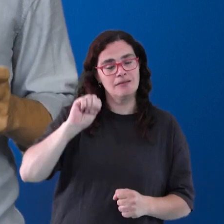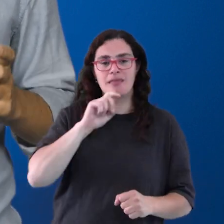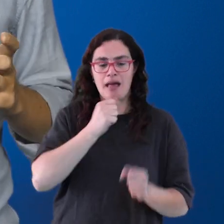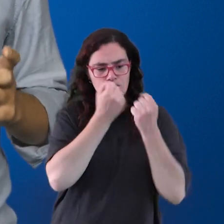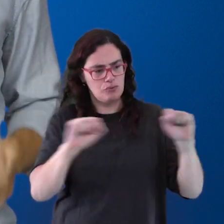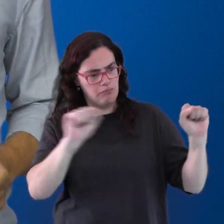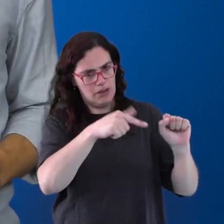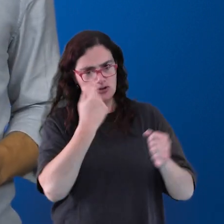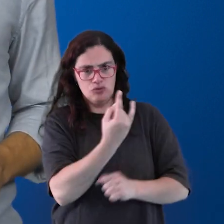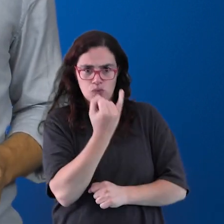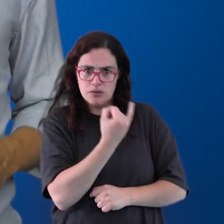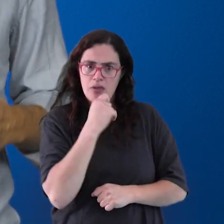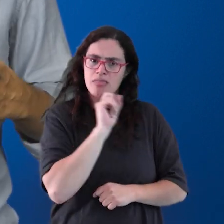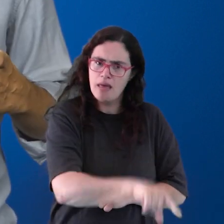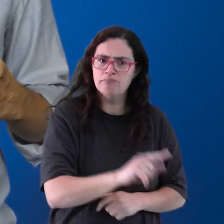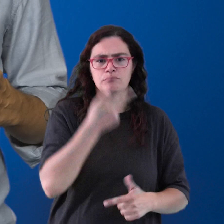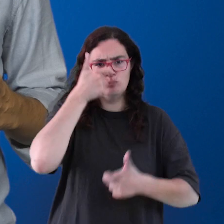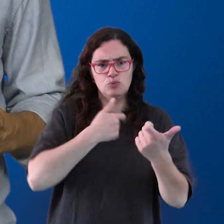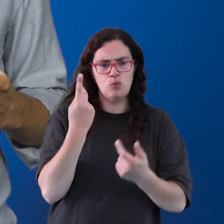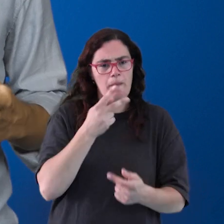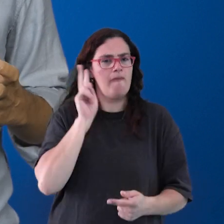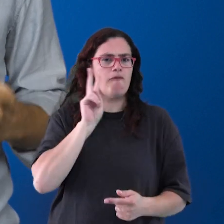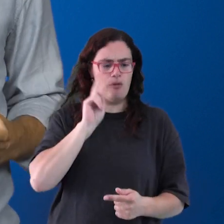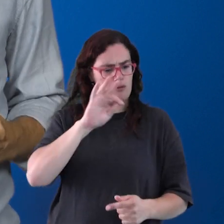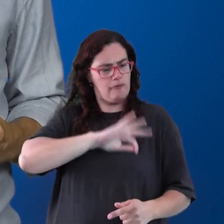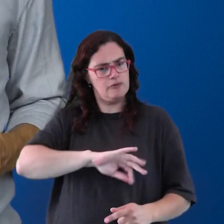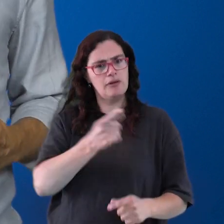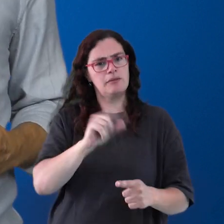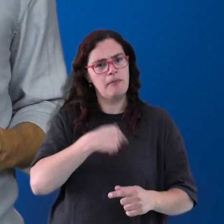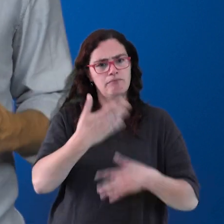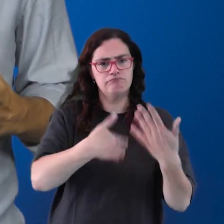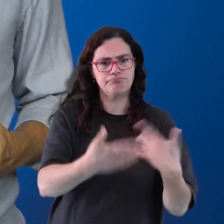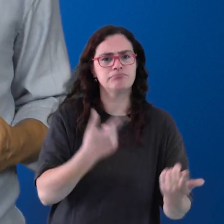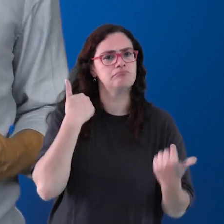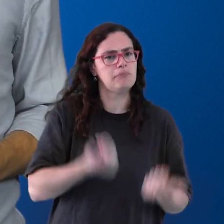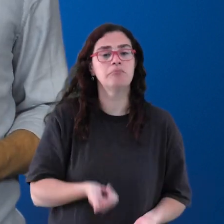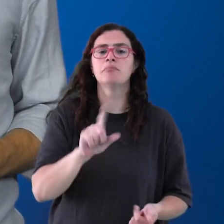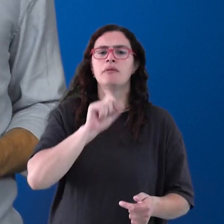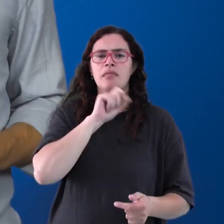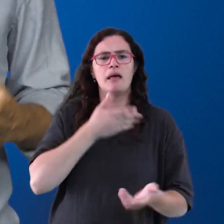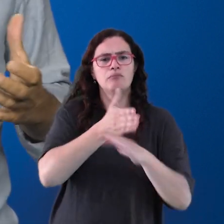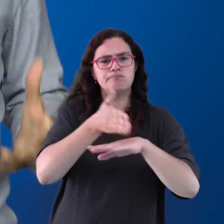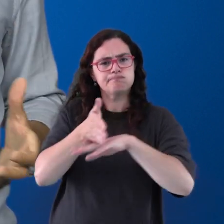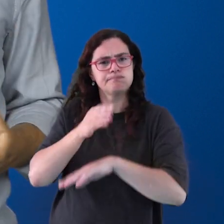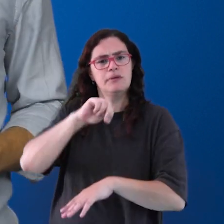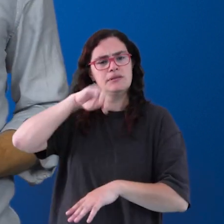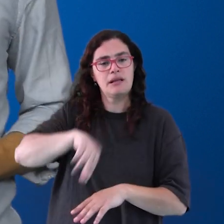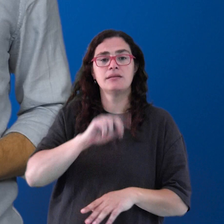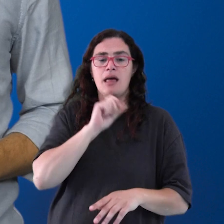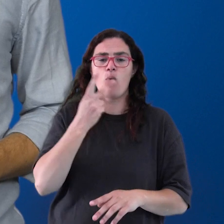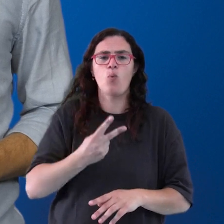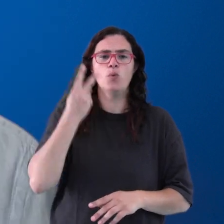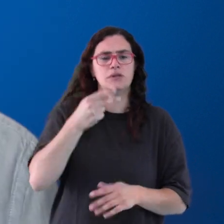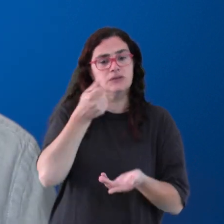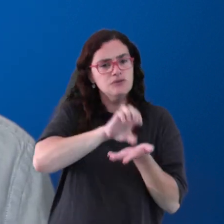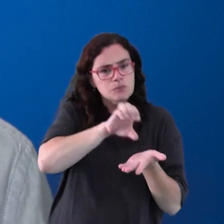Devolver a autonomia às instituições, valorizar os profissionais com carreiras dignas, garantir o acesso ao SNS, criar planos plurianuais